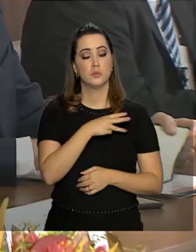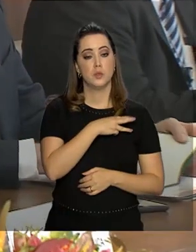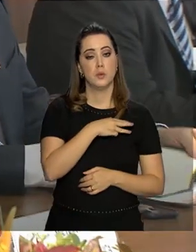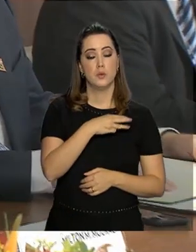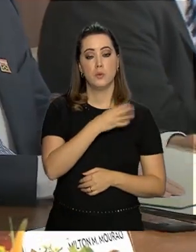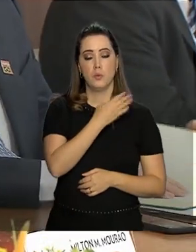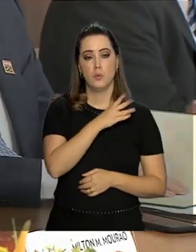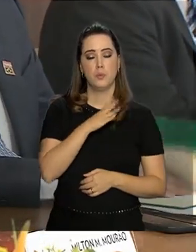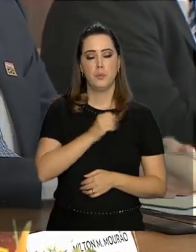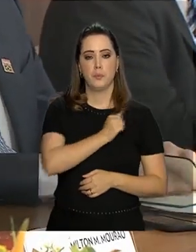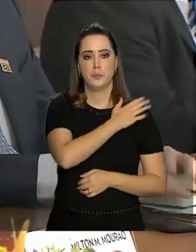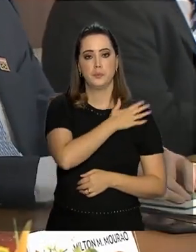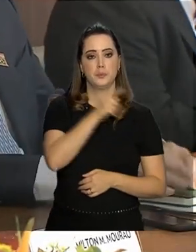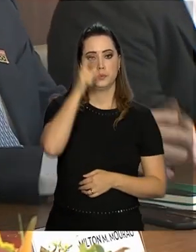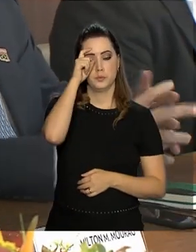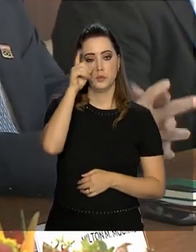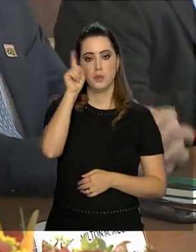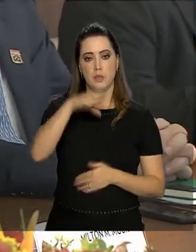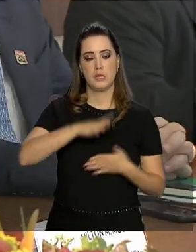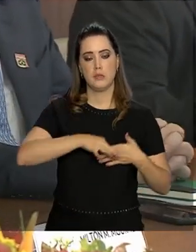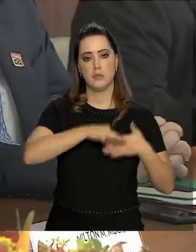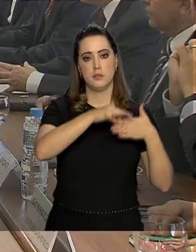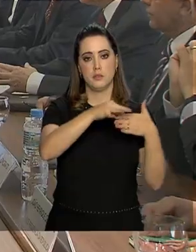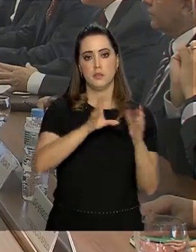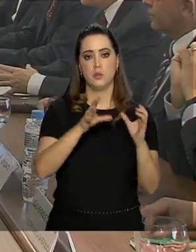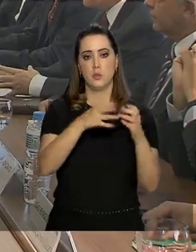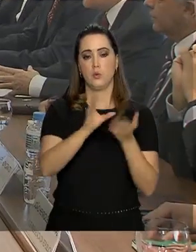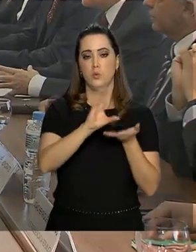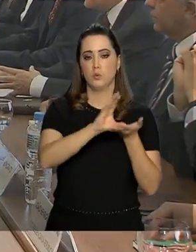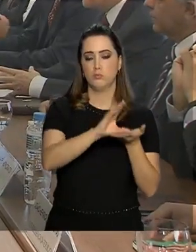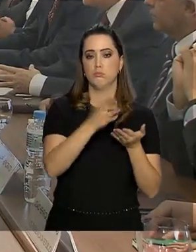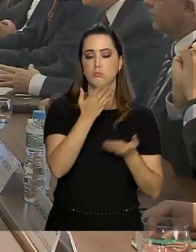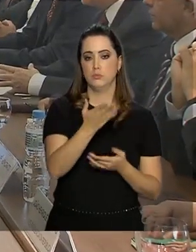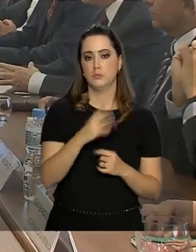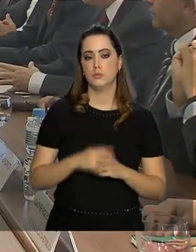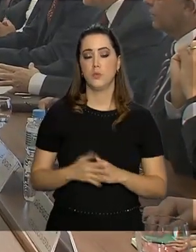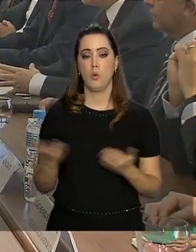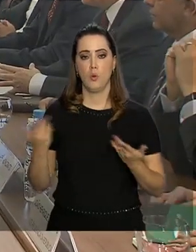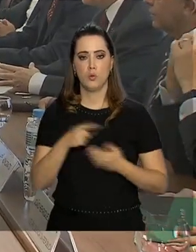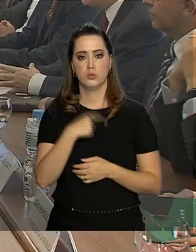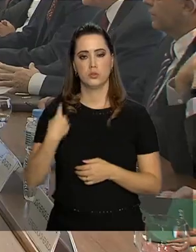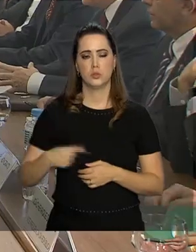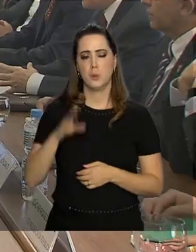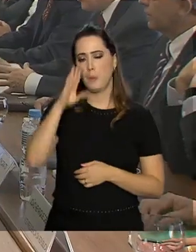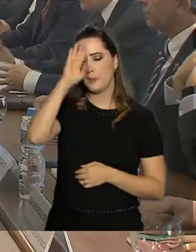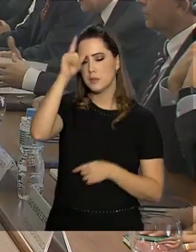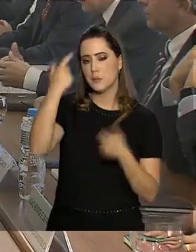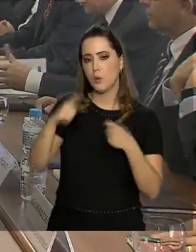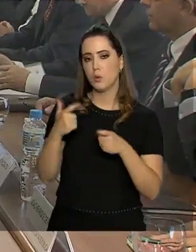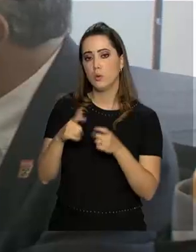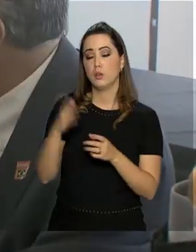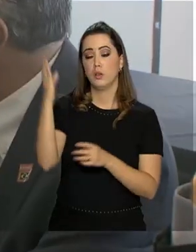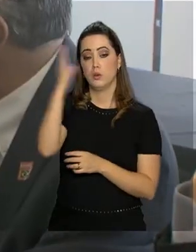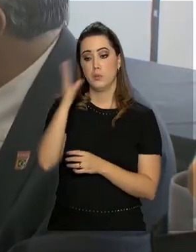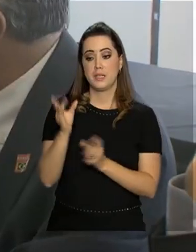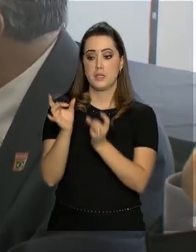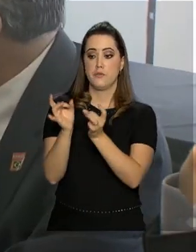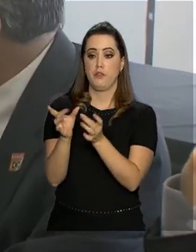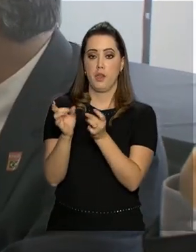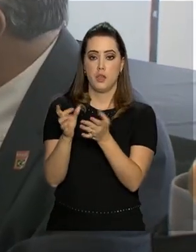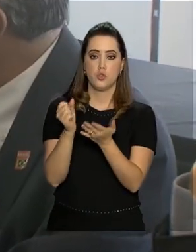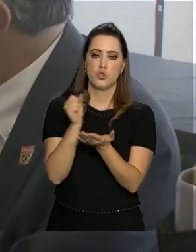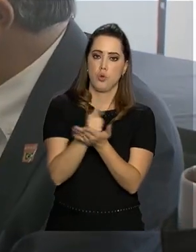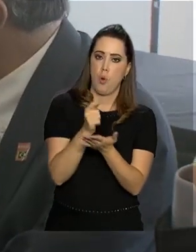preside a Comissão Sino-Brasileira de Alto Nível. A China hoje é o principal parceiro comercial do Brasil e o nosso